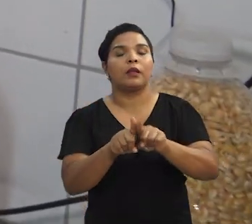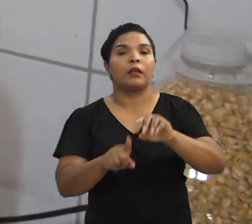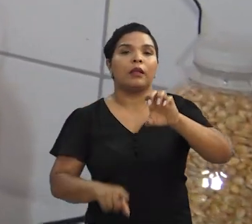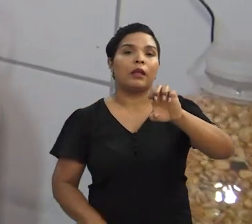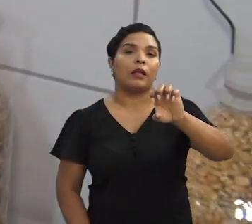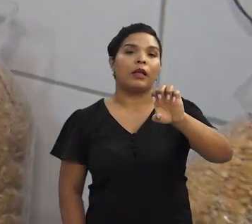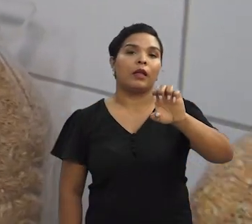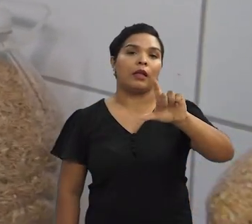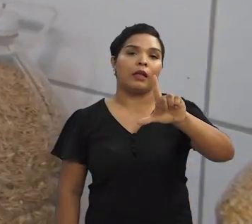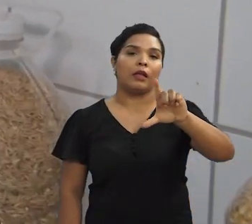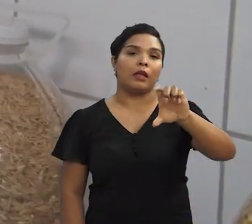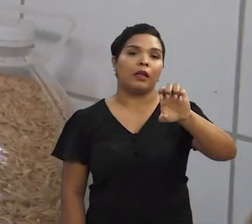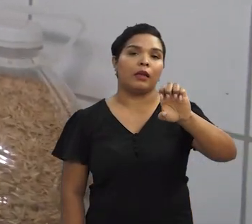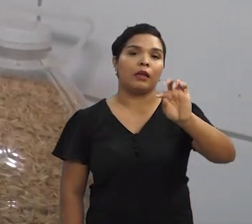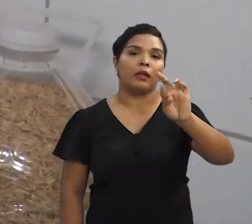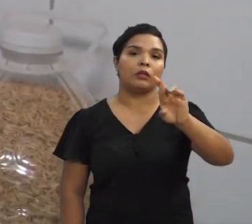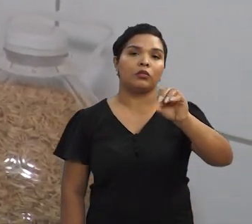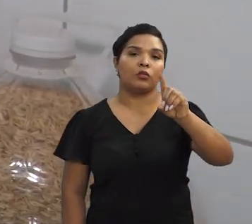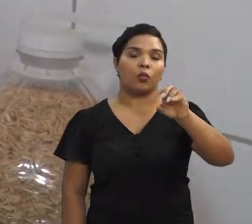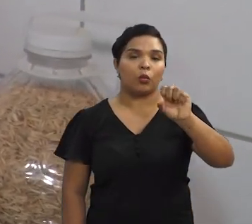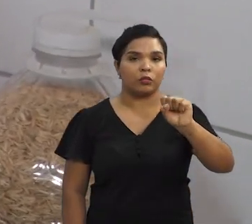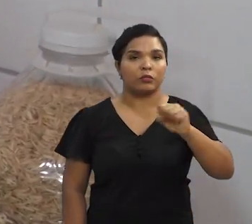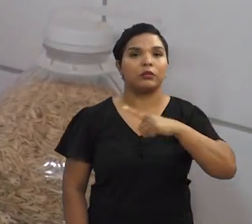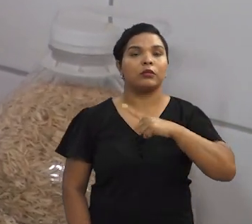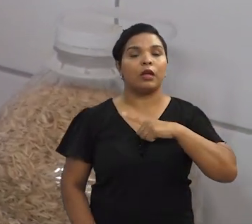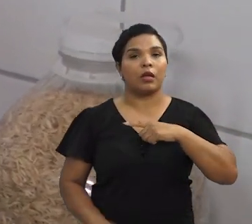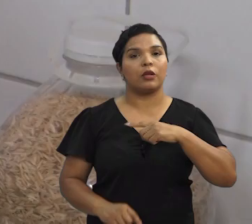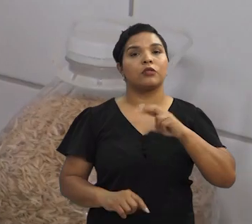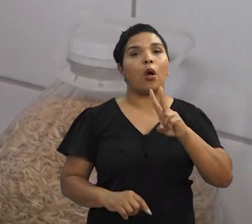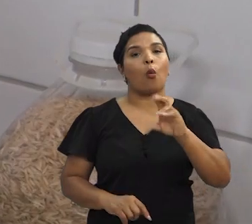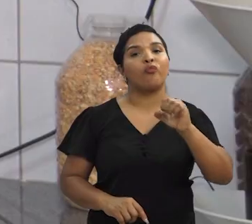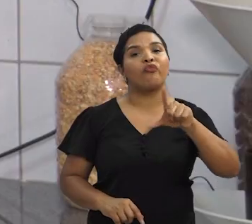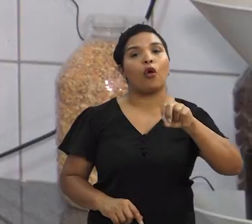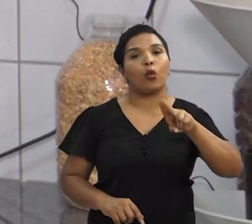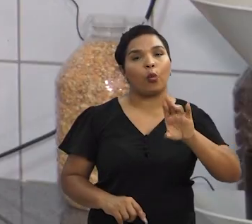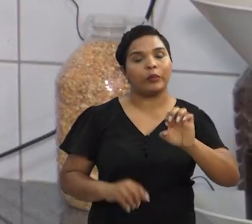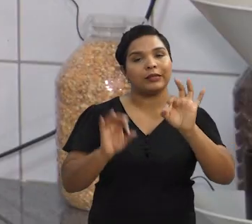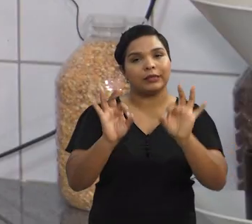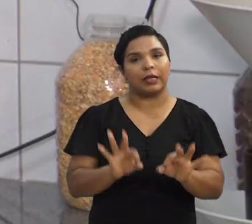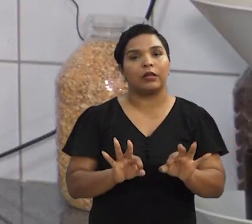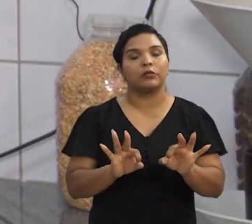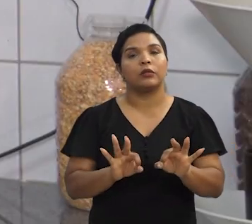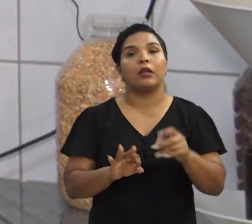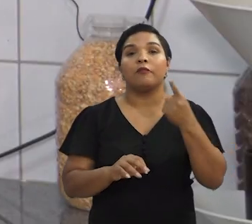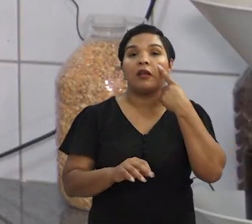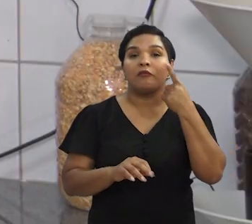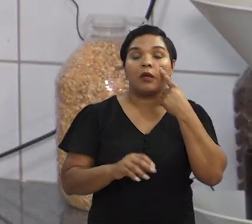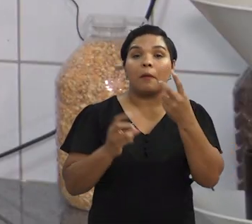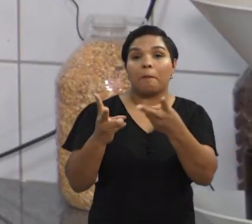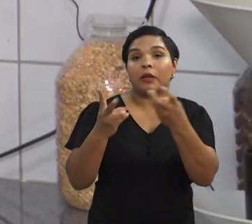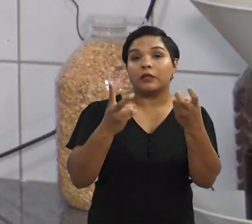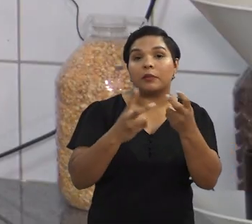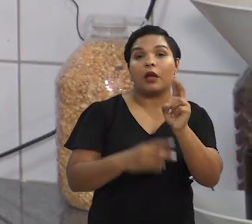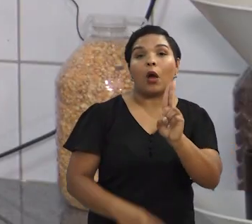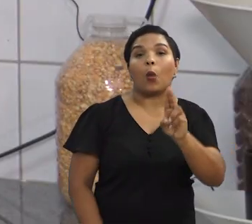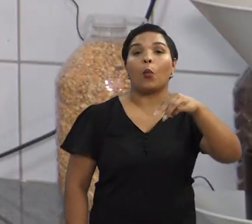eletrodos, que nessa parte já tem um volume definido. E aí vai ser determinada a umidade pelo método